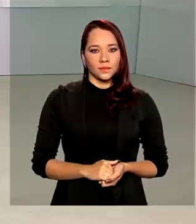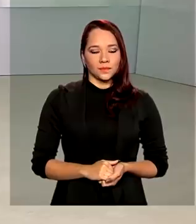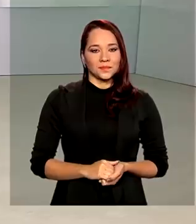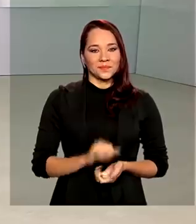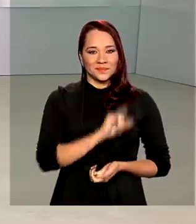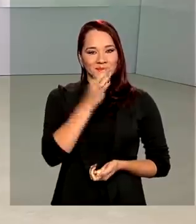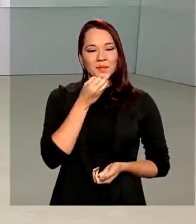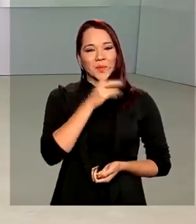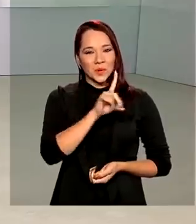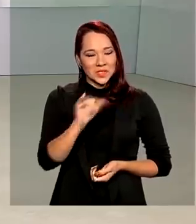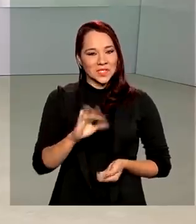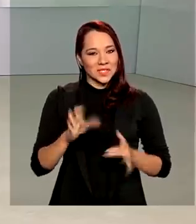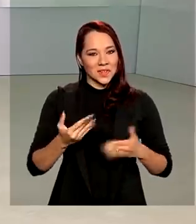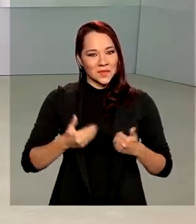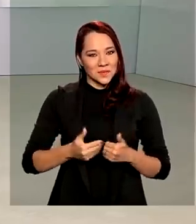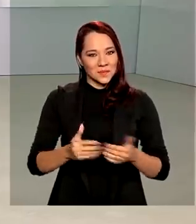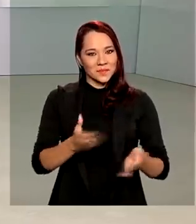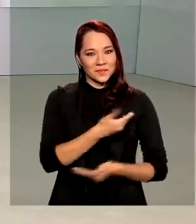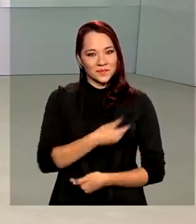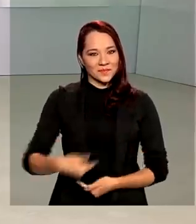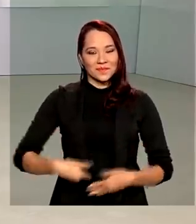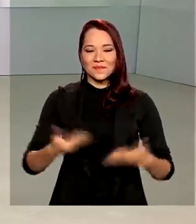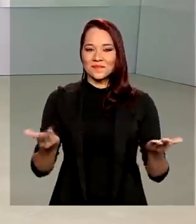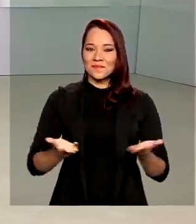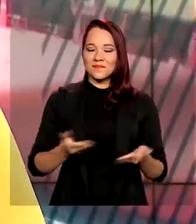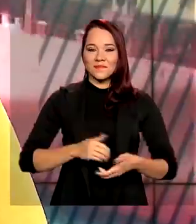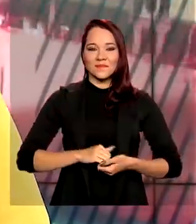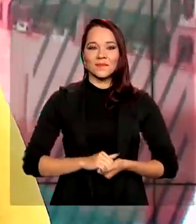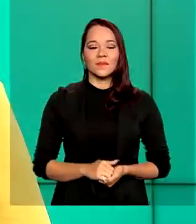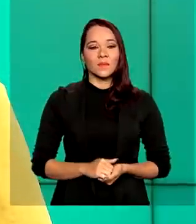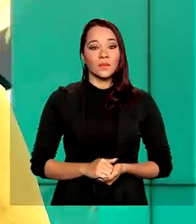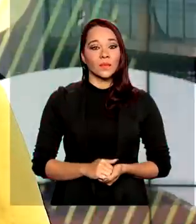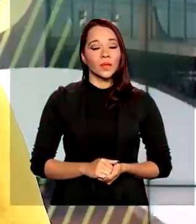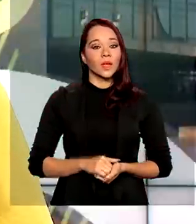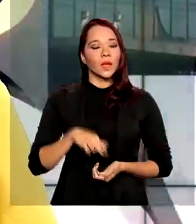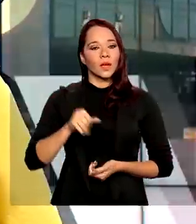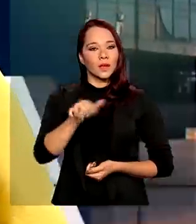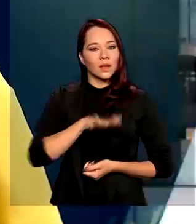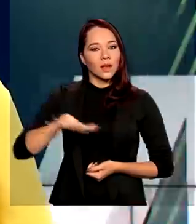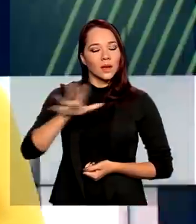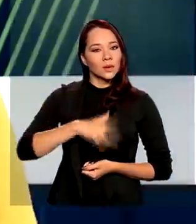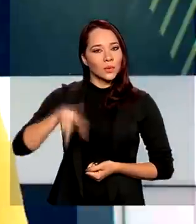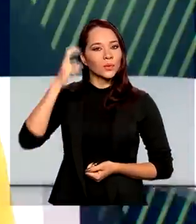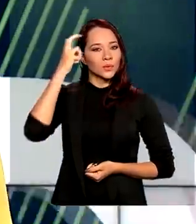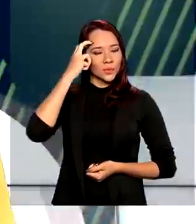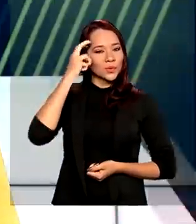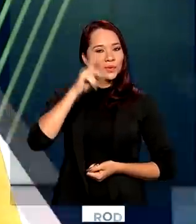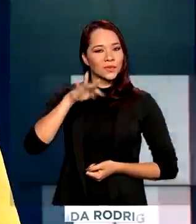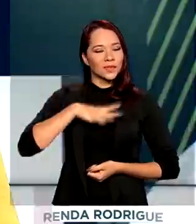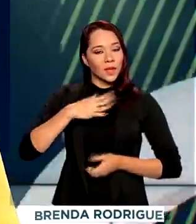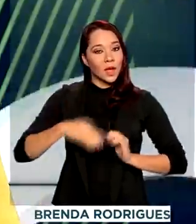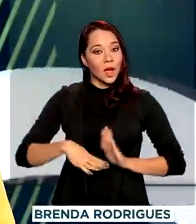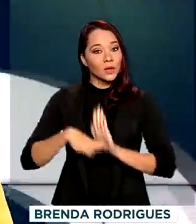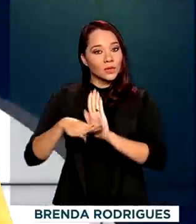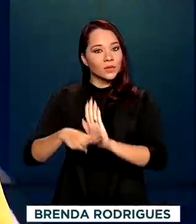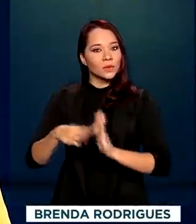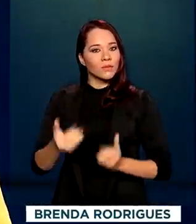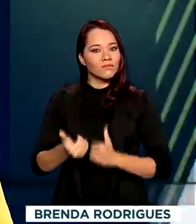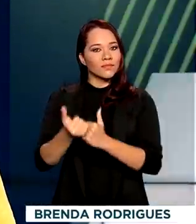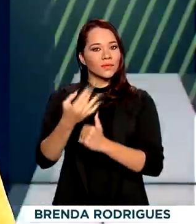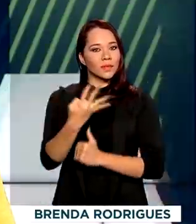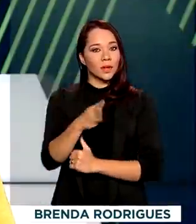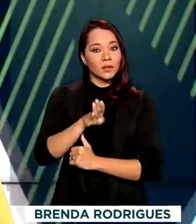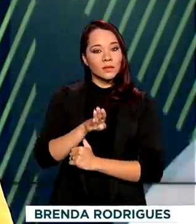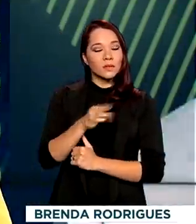Olá, bom dia. Já estamos no ar com o Governo Agora. O setor cultural vai receber um reforço de 3 bilhões de